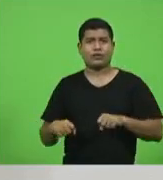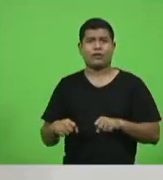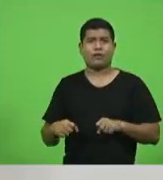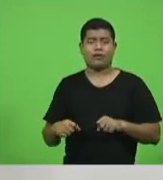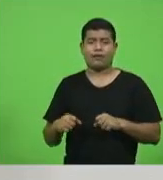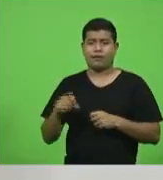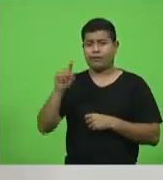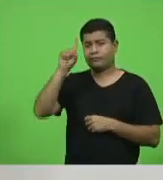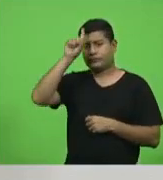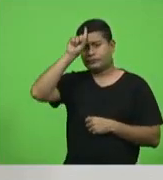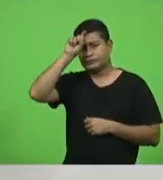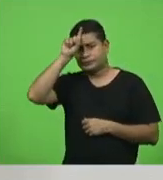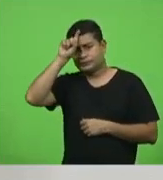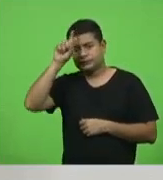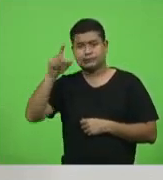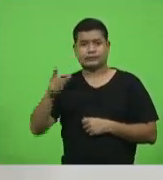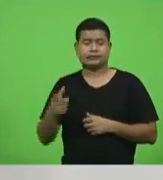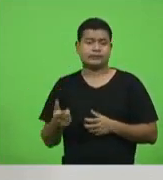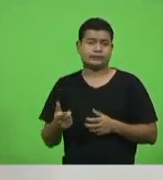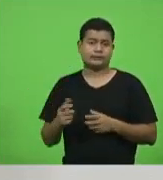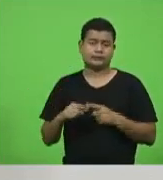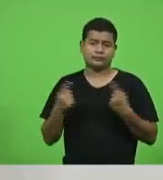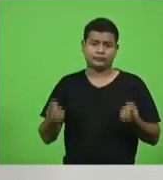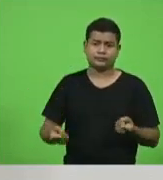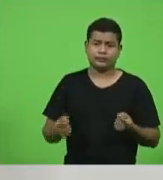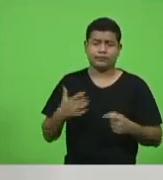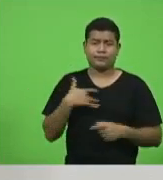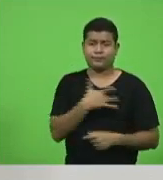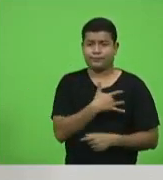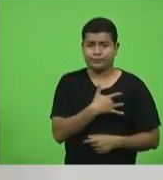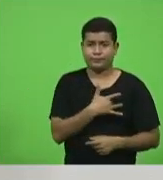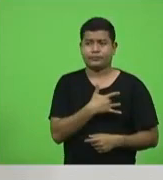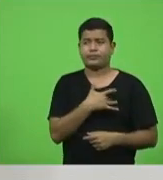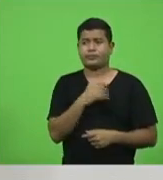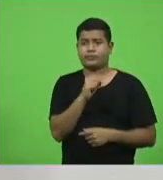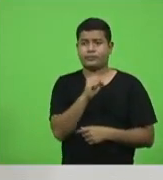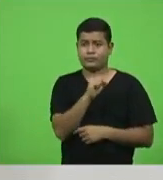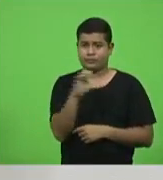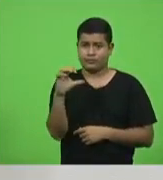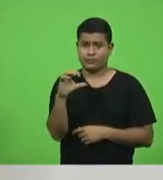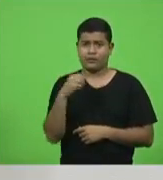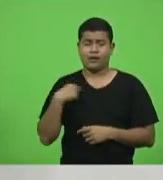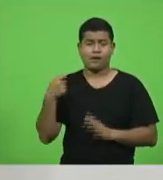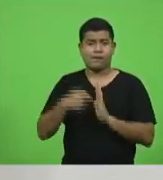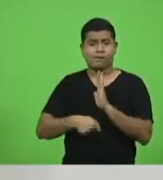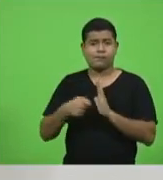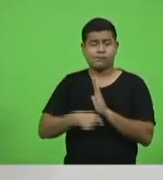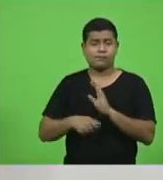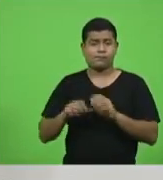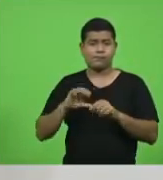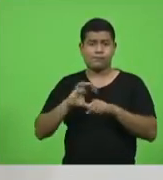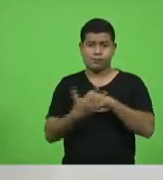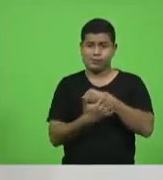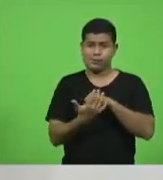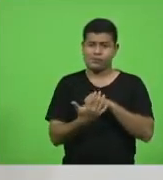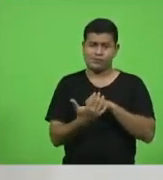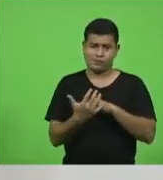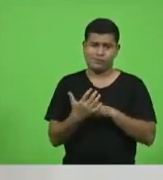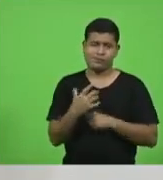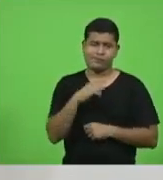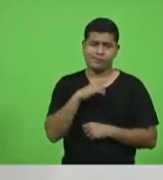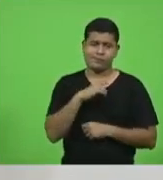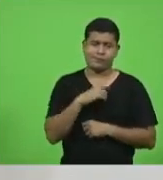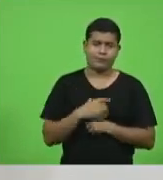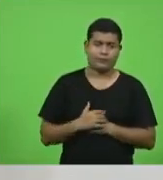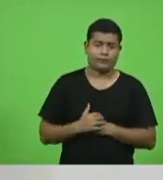hospitalar enfim da saúde no estado de santa catarina para o enfrentamento da covid-19 eu acho